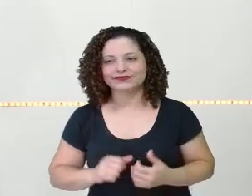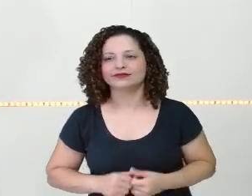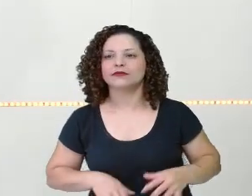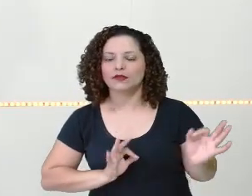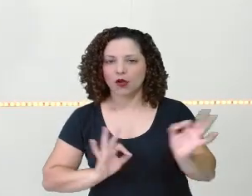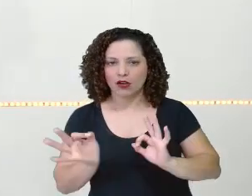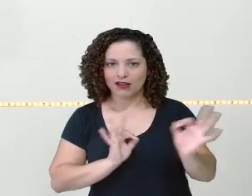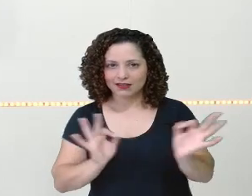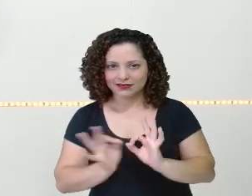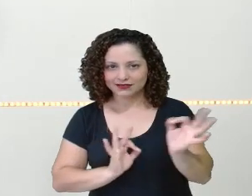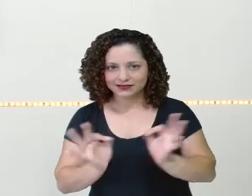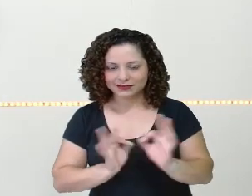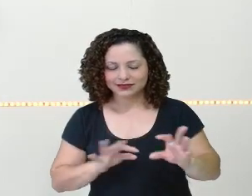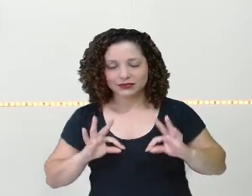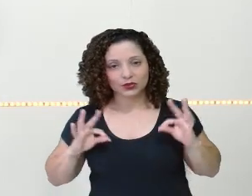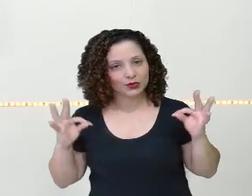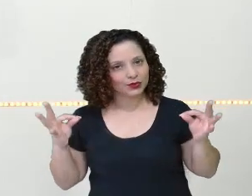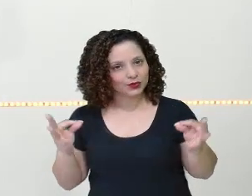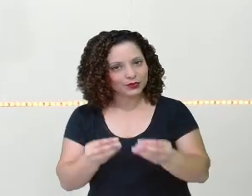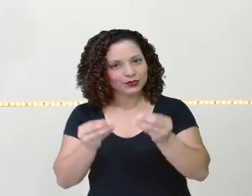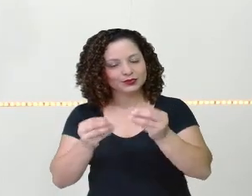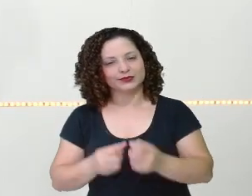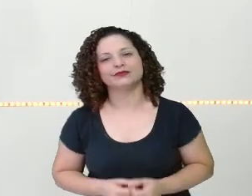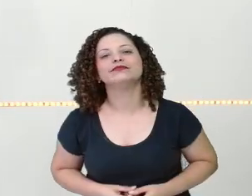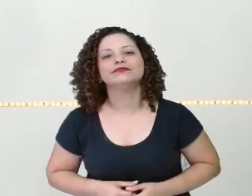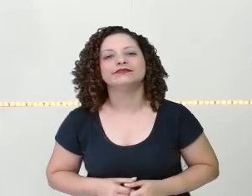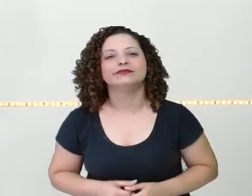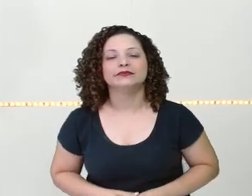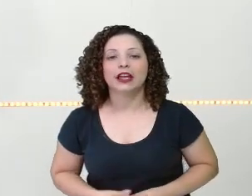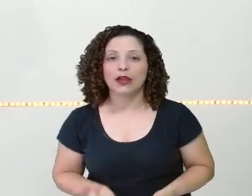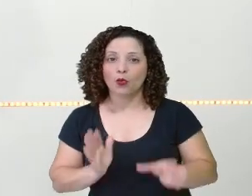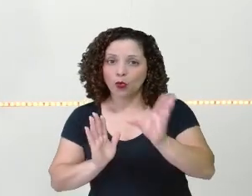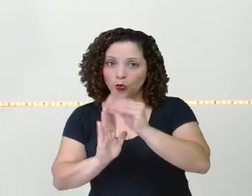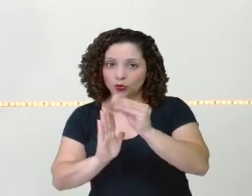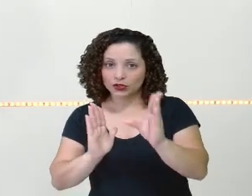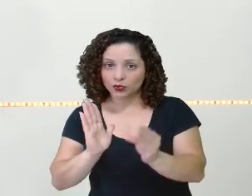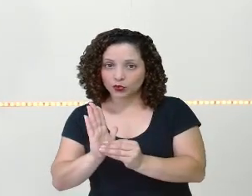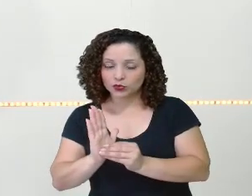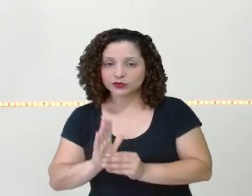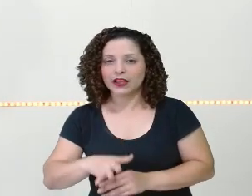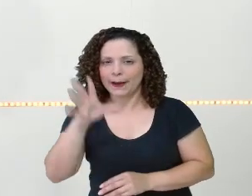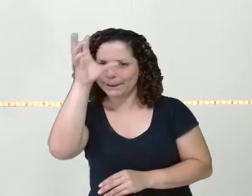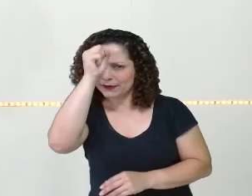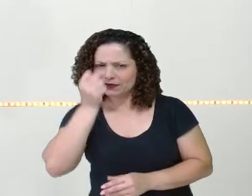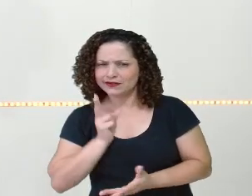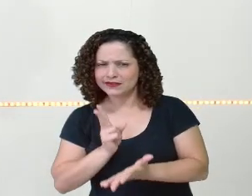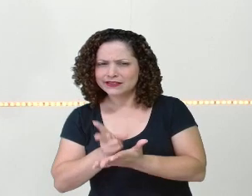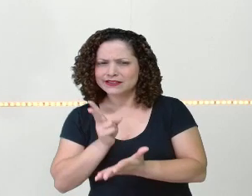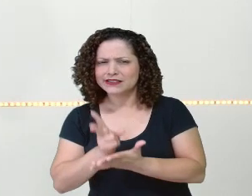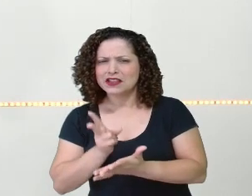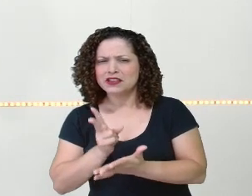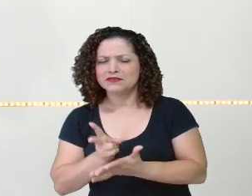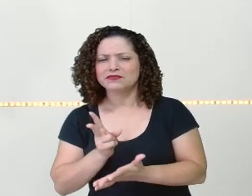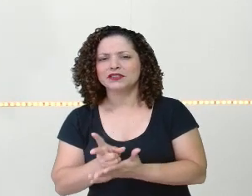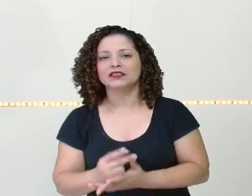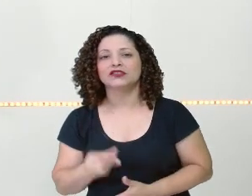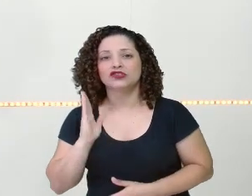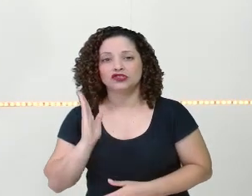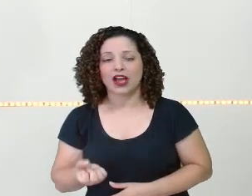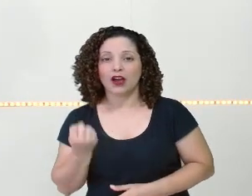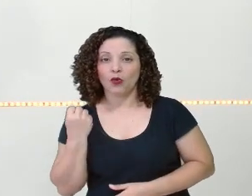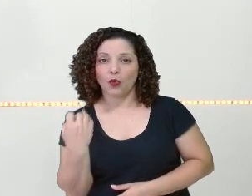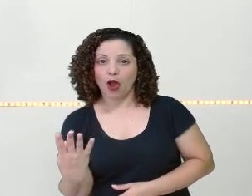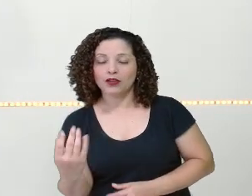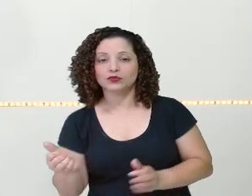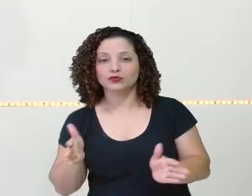organiza aí todo o material. O material é esse, tá? O Aprender Sempre, o quarto volume. Já estamos, tá? Terminando esse